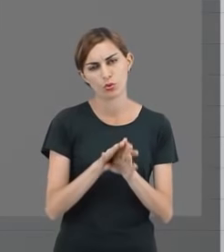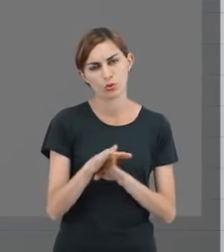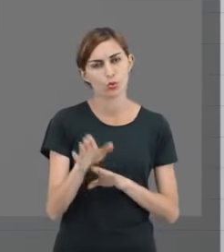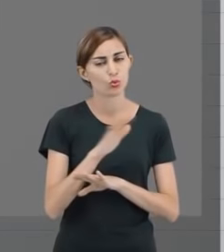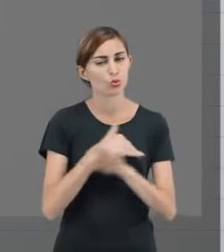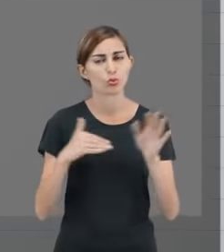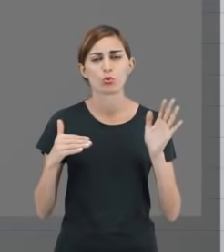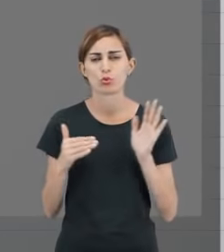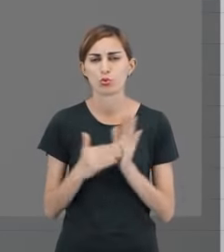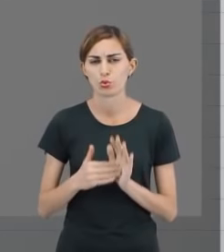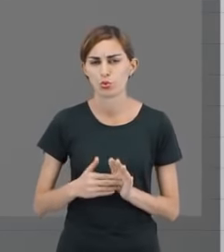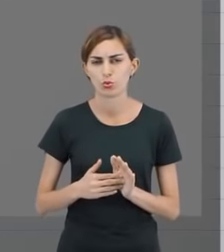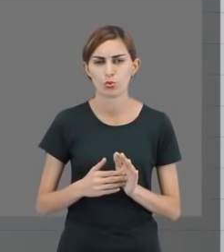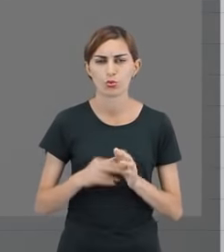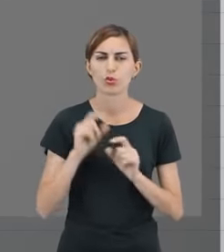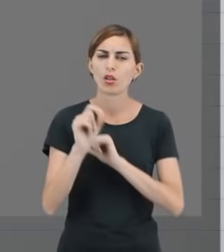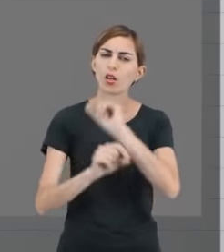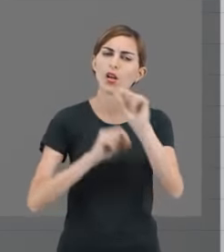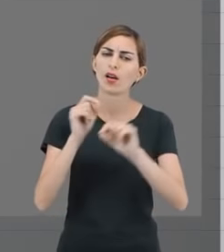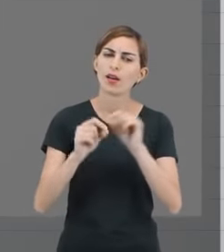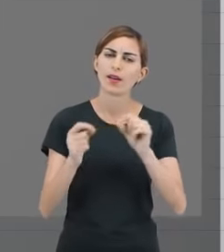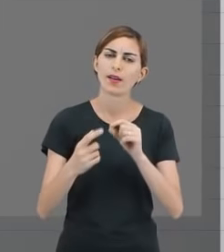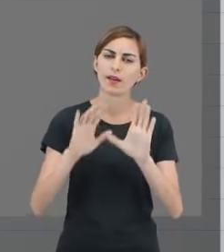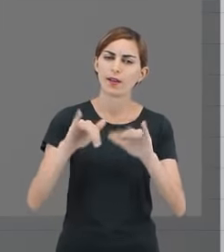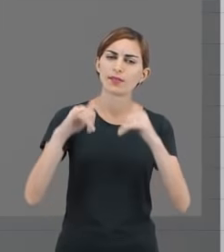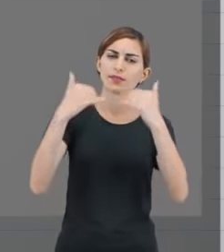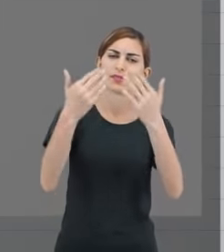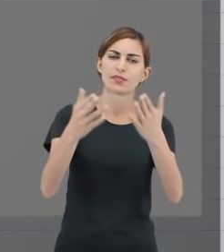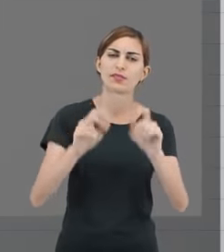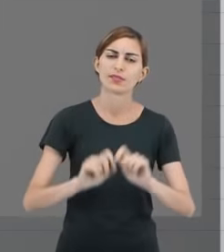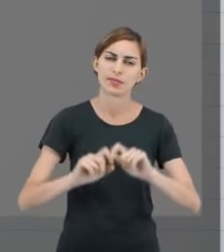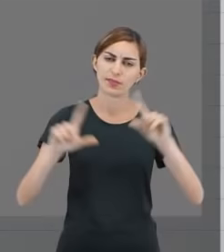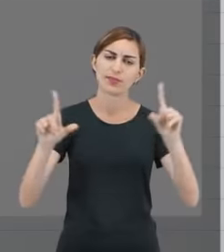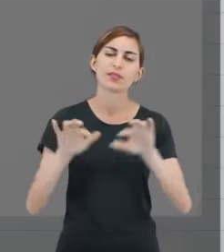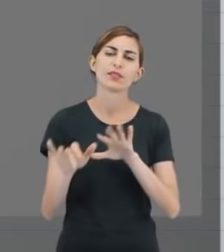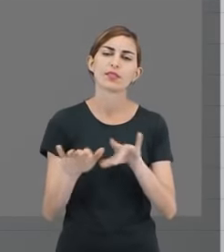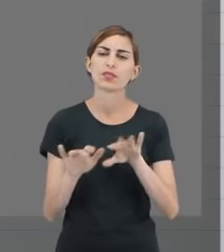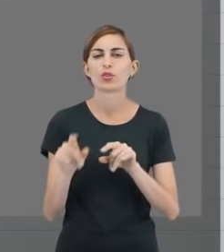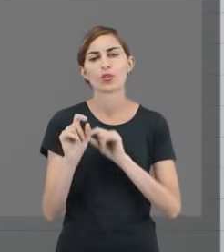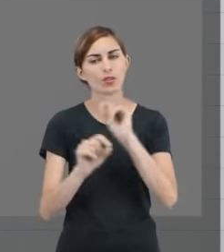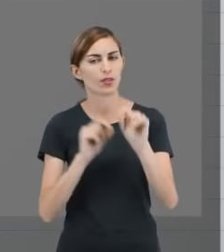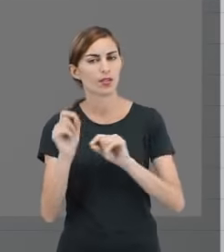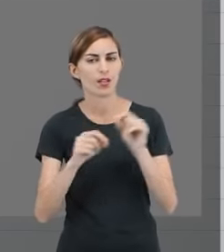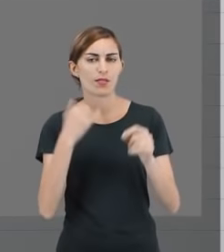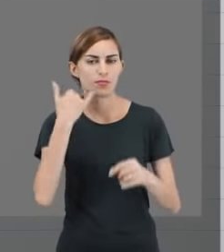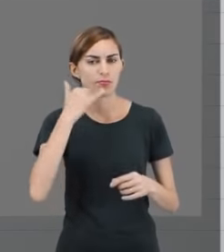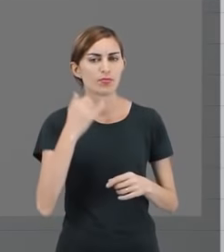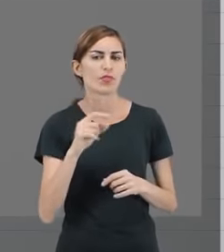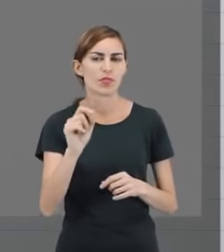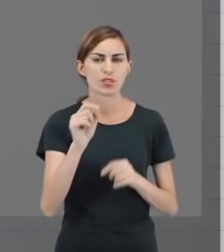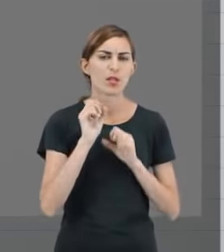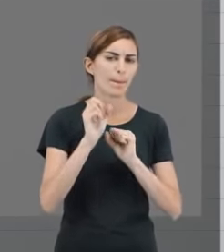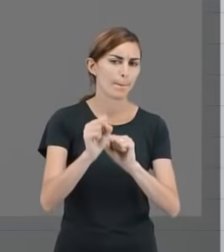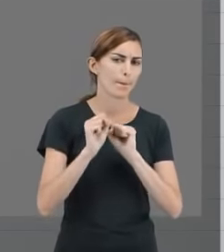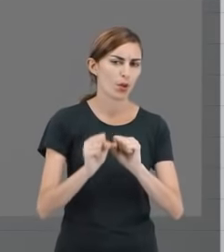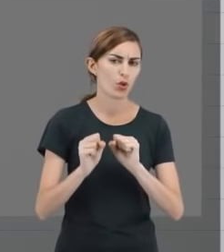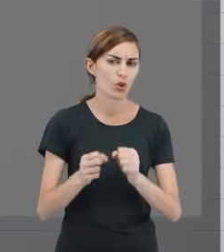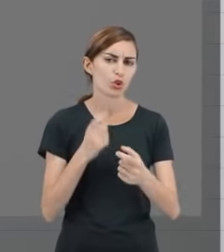está todo mundo... Porque você fica conhecendo quem é que está do outro lado da tela do computador, do seu smartphone e que você pode